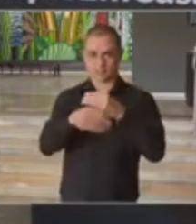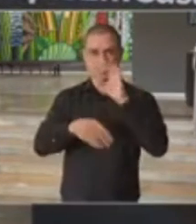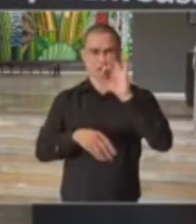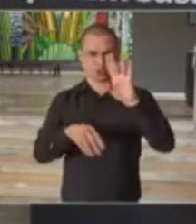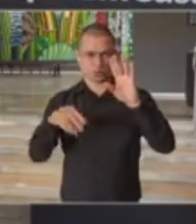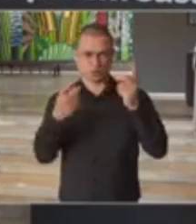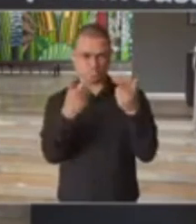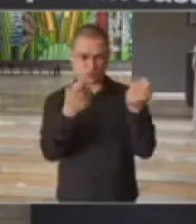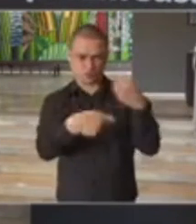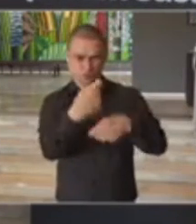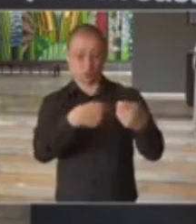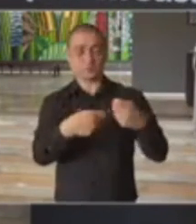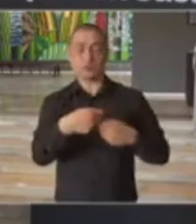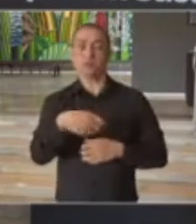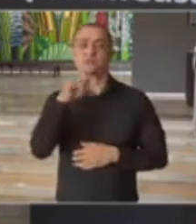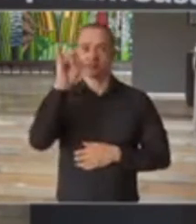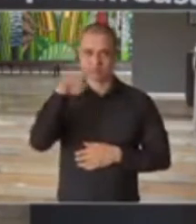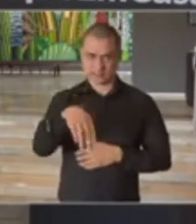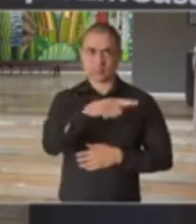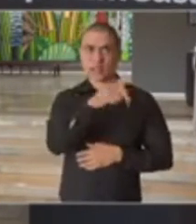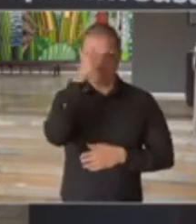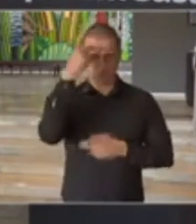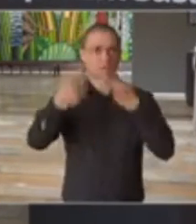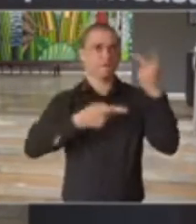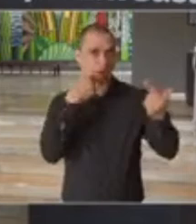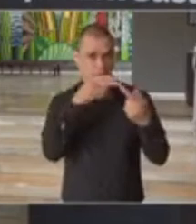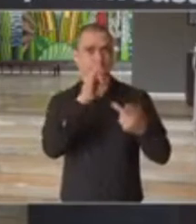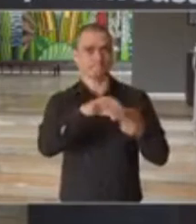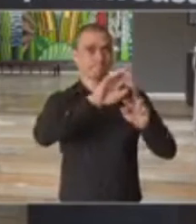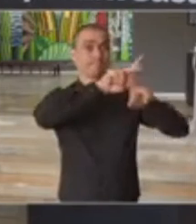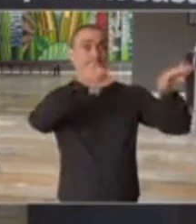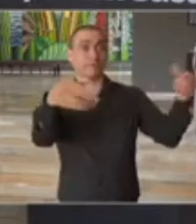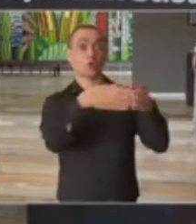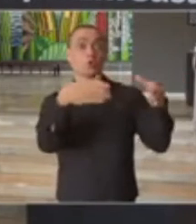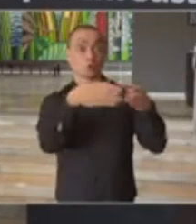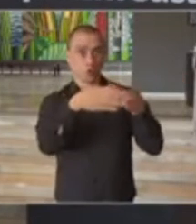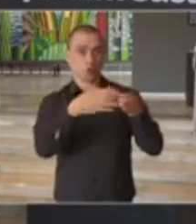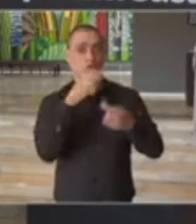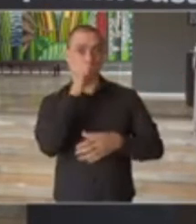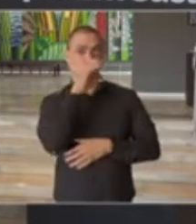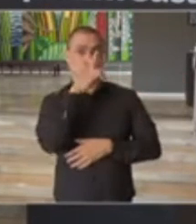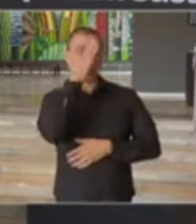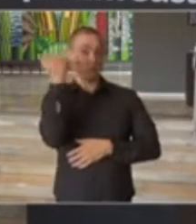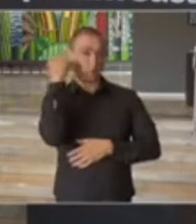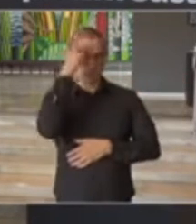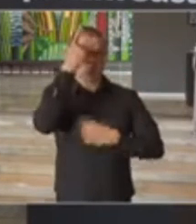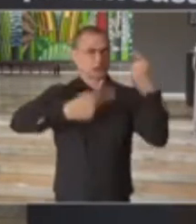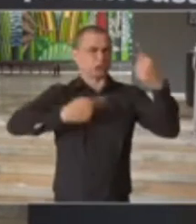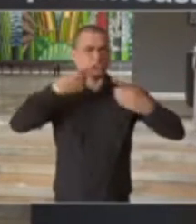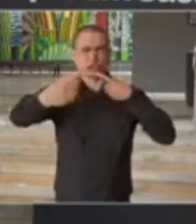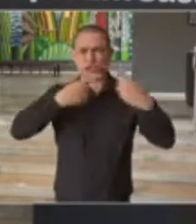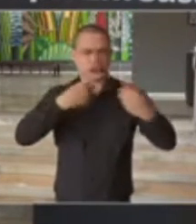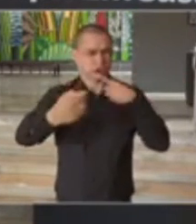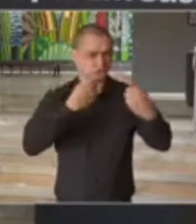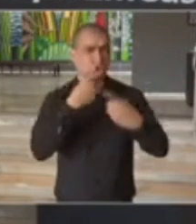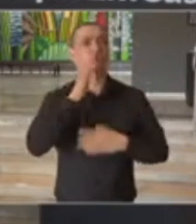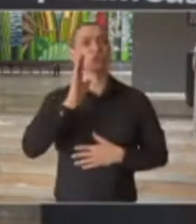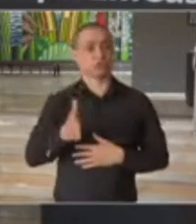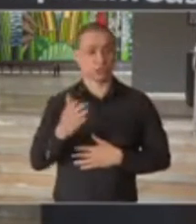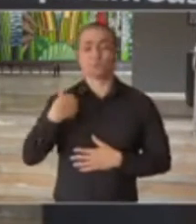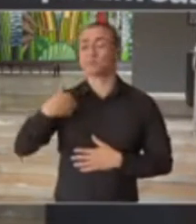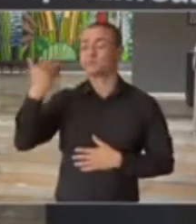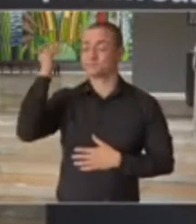comércio, é fato que esse pleito surgiu de diversos grupos, esse fim de semana foi intenso de diálogos, nós